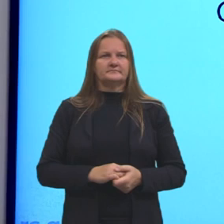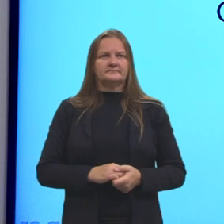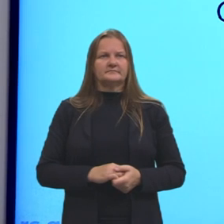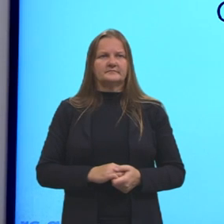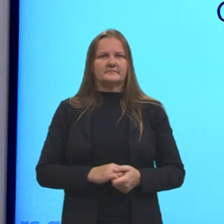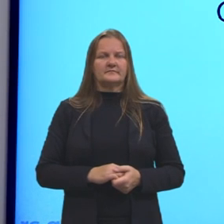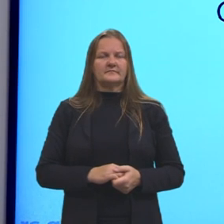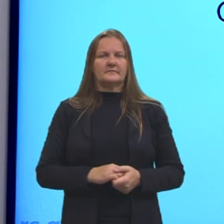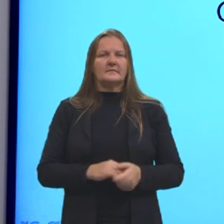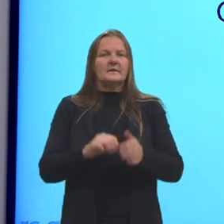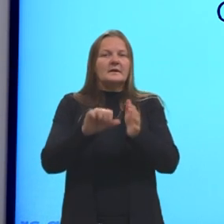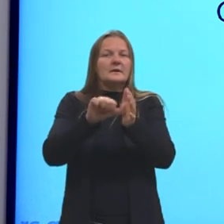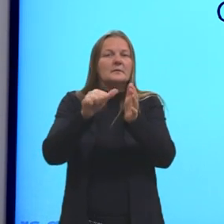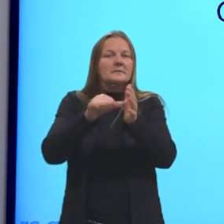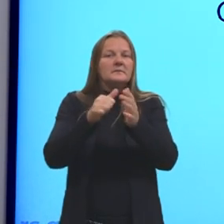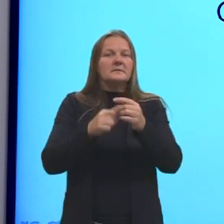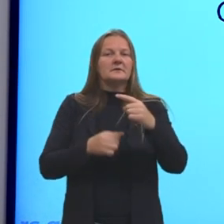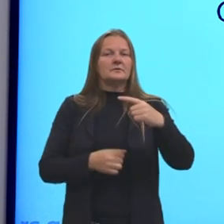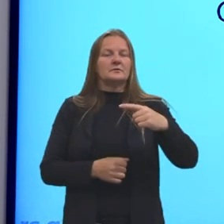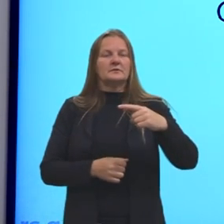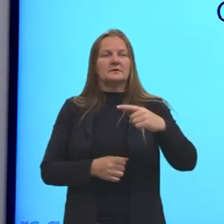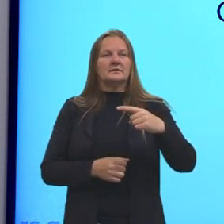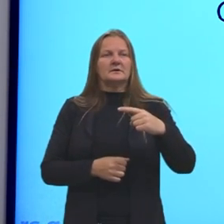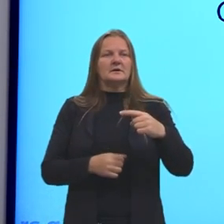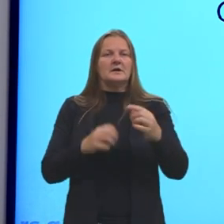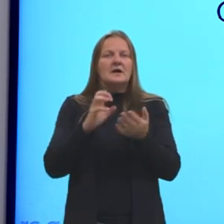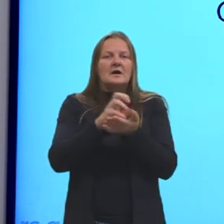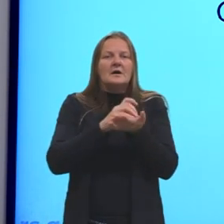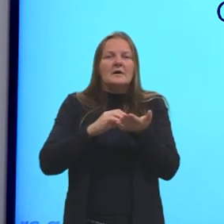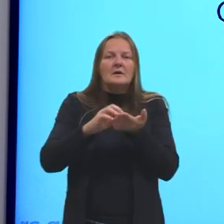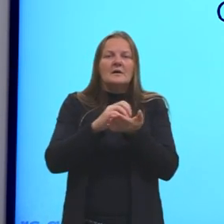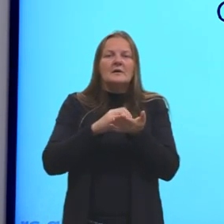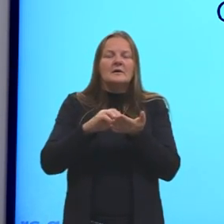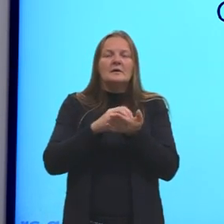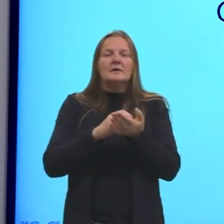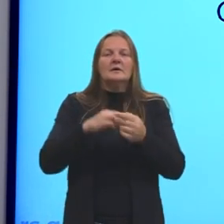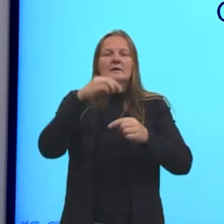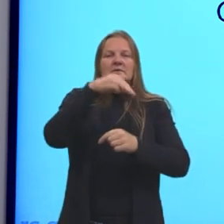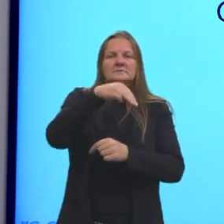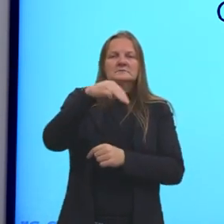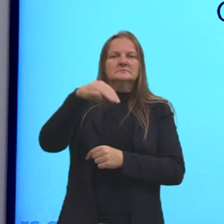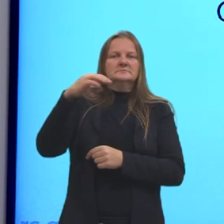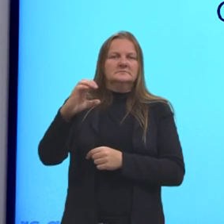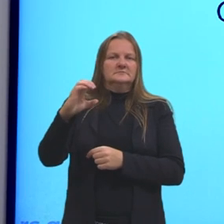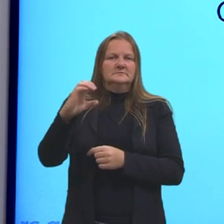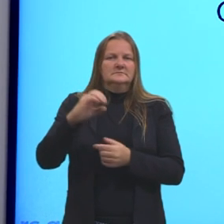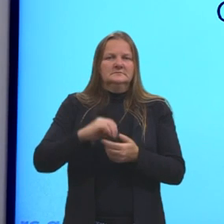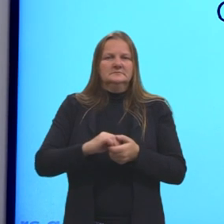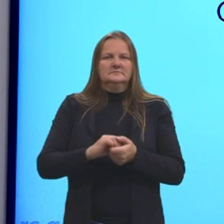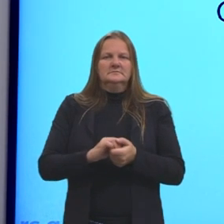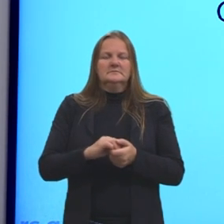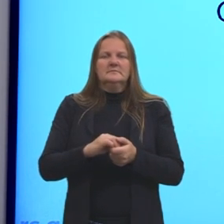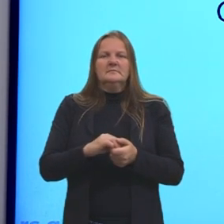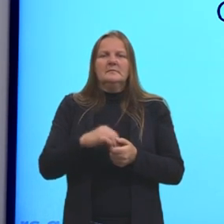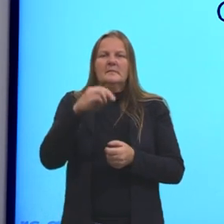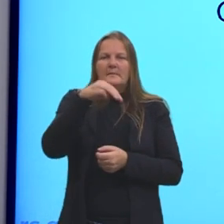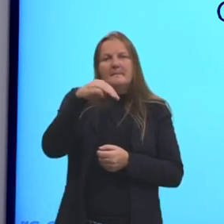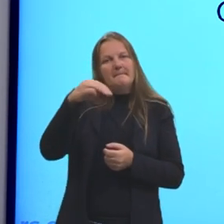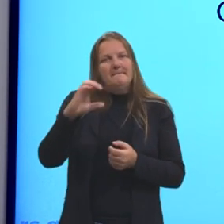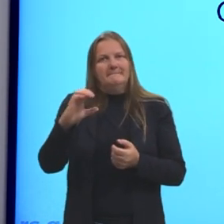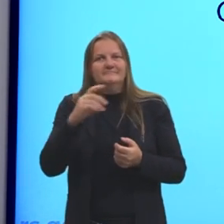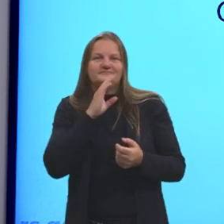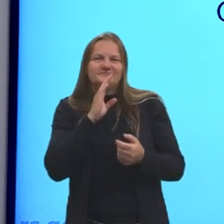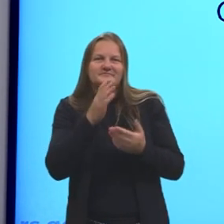Bom, o primeiro passo sempre é calcular o mínimo múltiplo comum, ou o MMC,